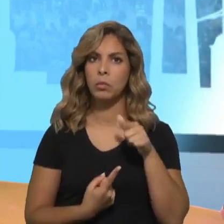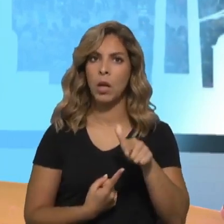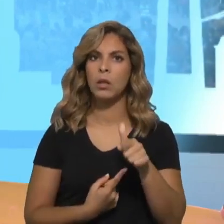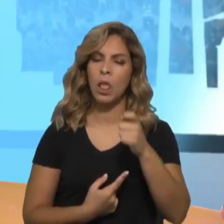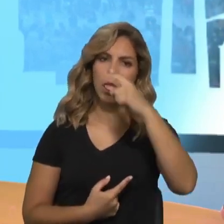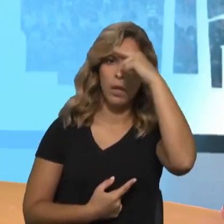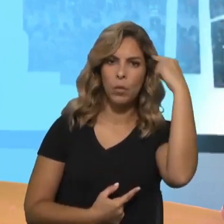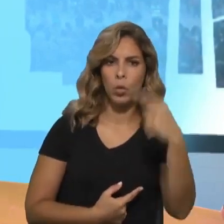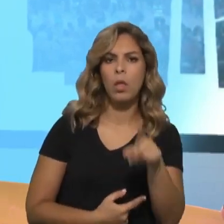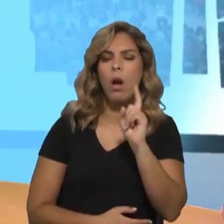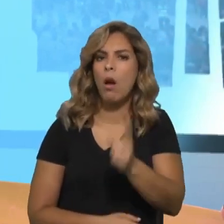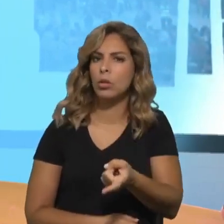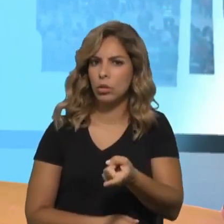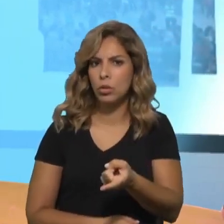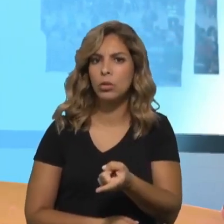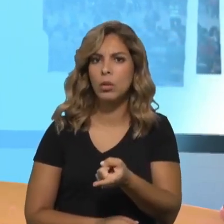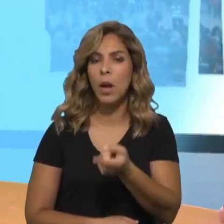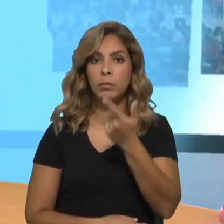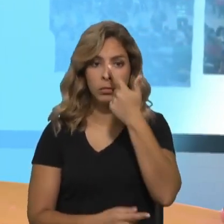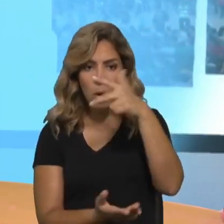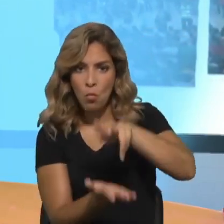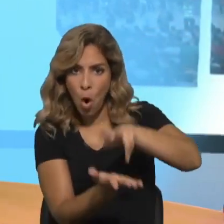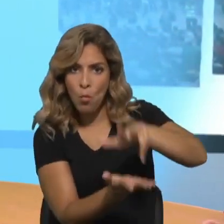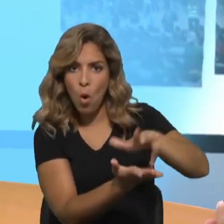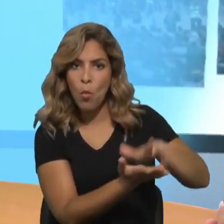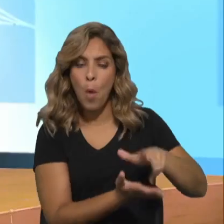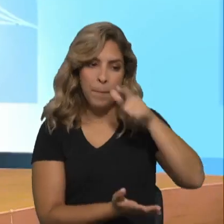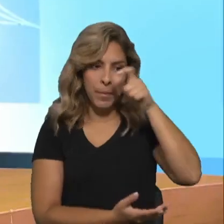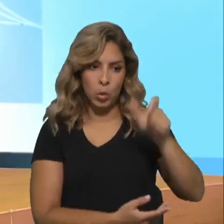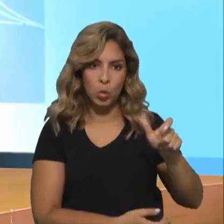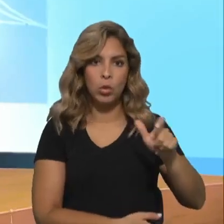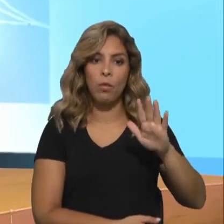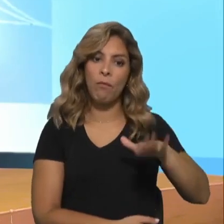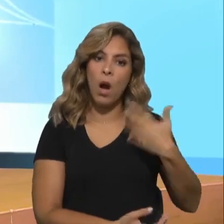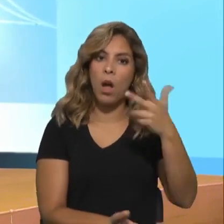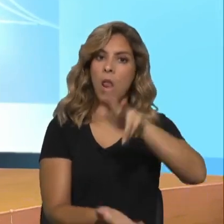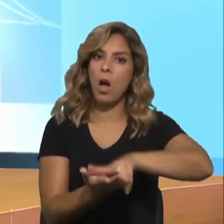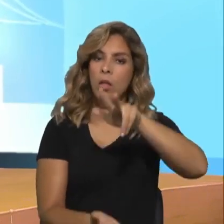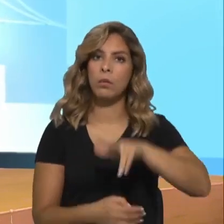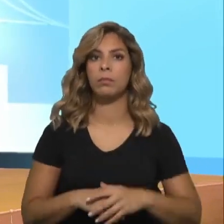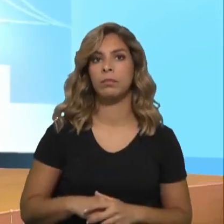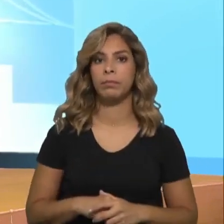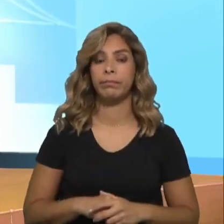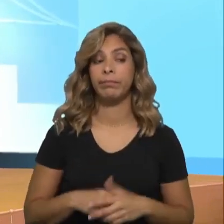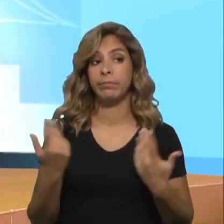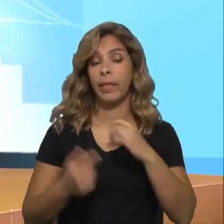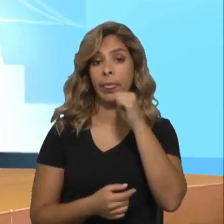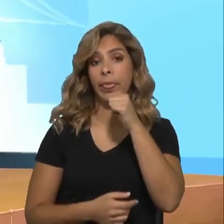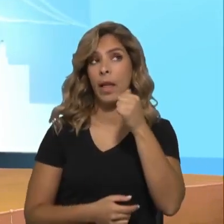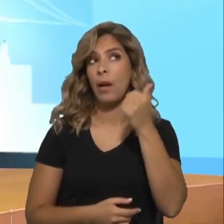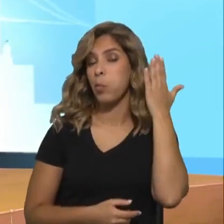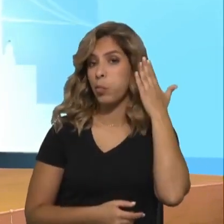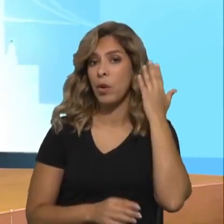dificuldade em legalizar as pessoas que cá chegam? Enfim, as famosas filas que vão ficando